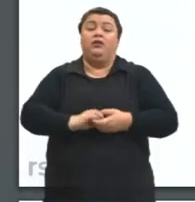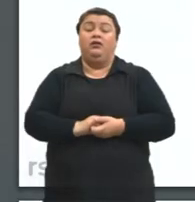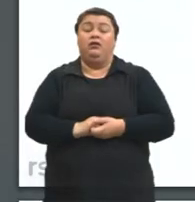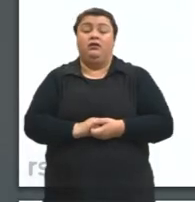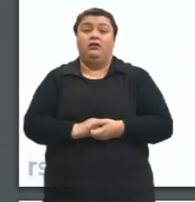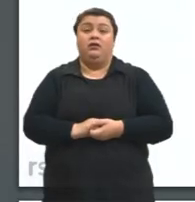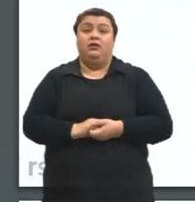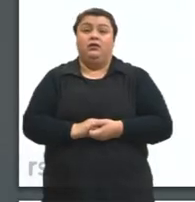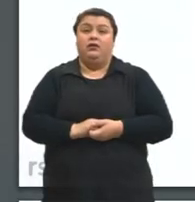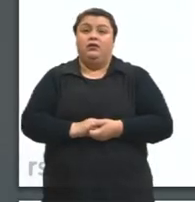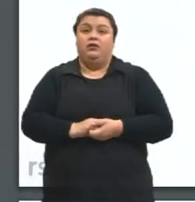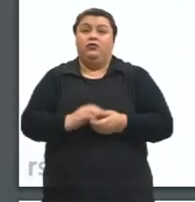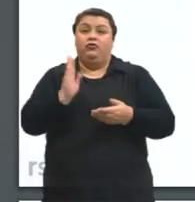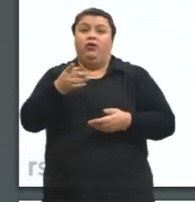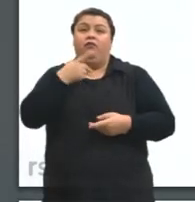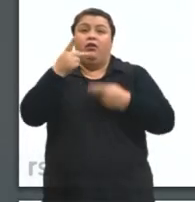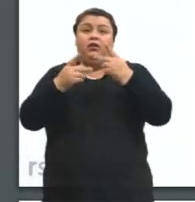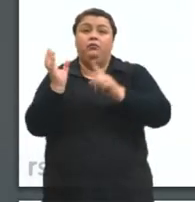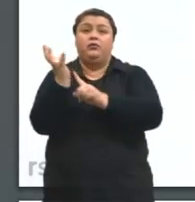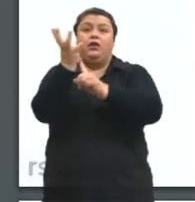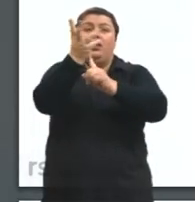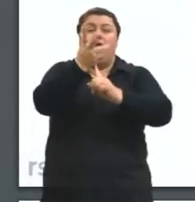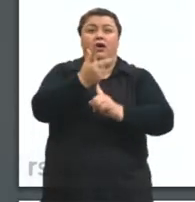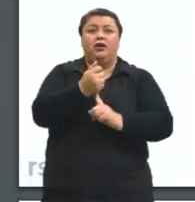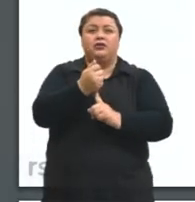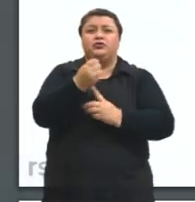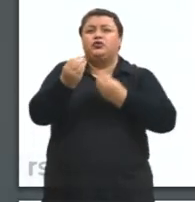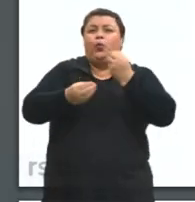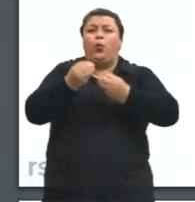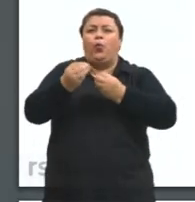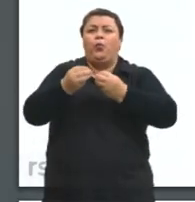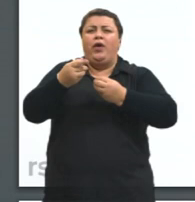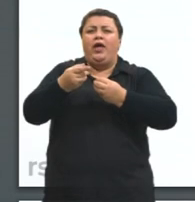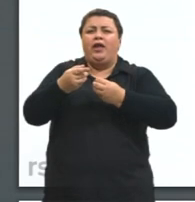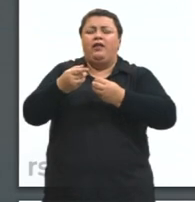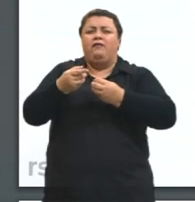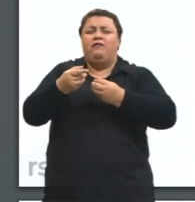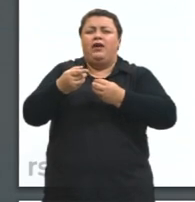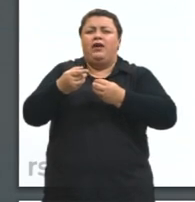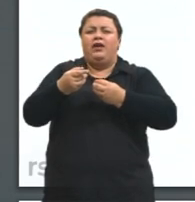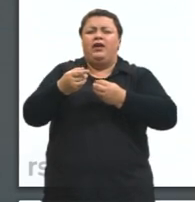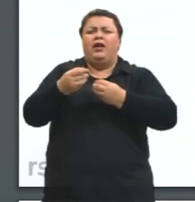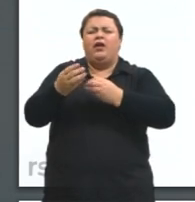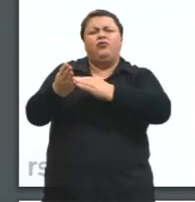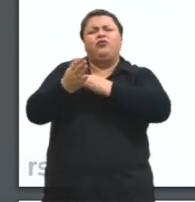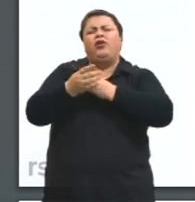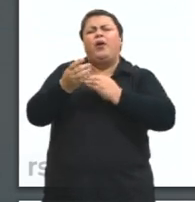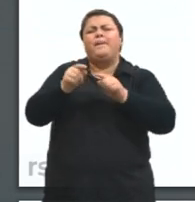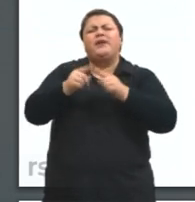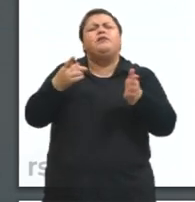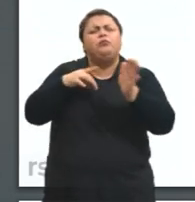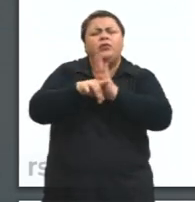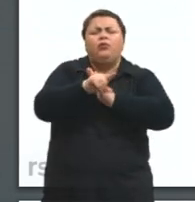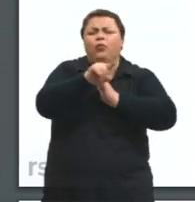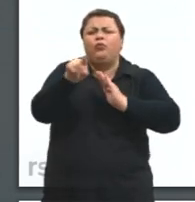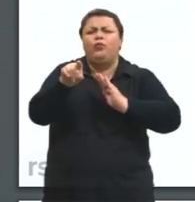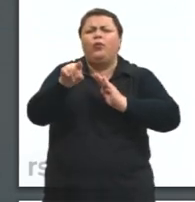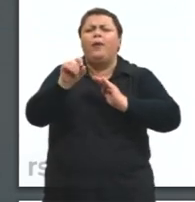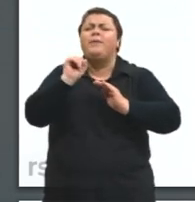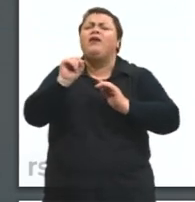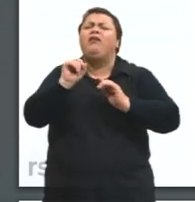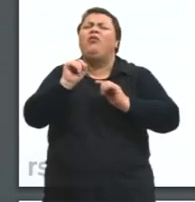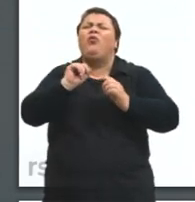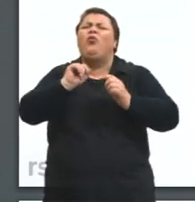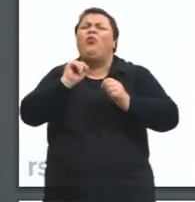Bom, falamos da arte, né? Como a arte vai nos transportar para isso, mas eu pergunto para vocês, mas e o que é